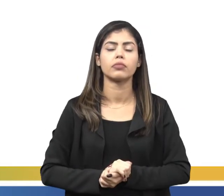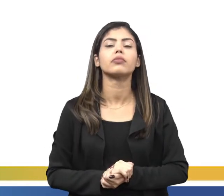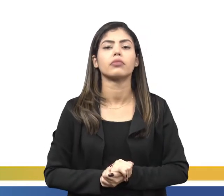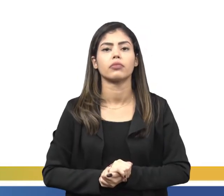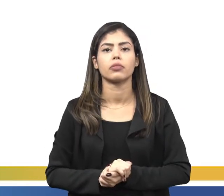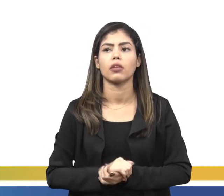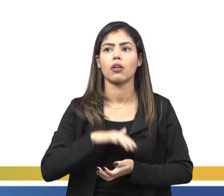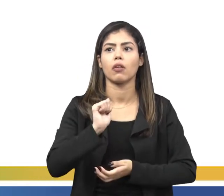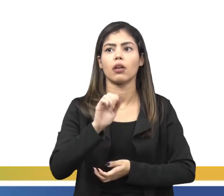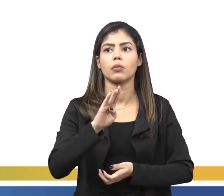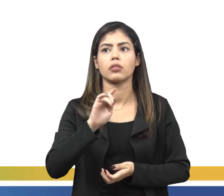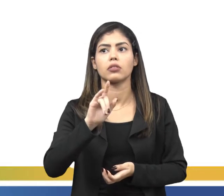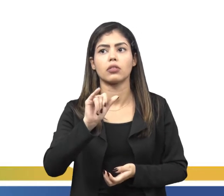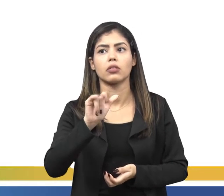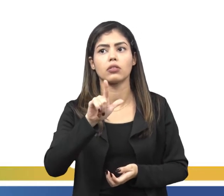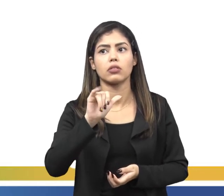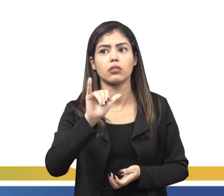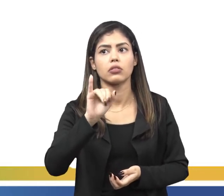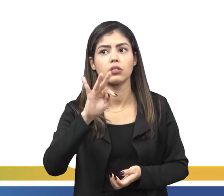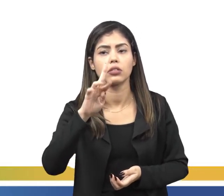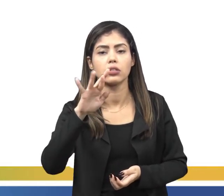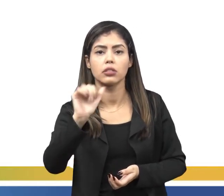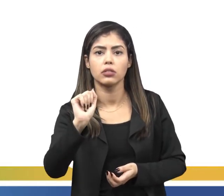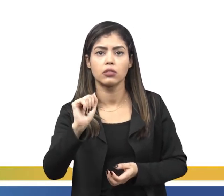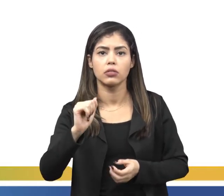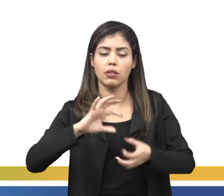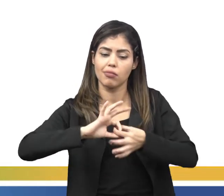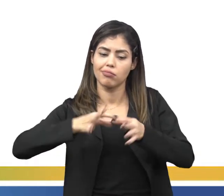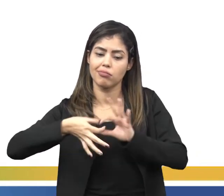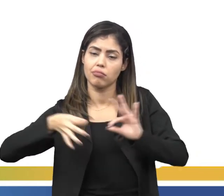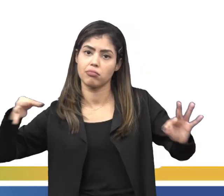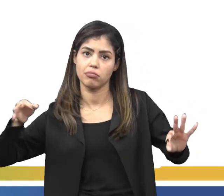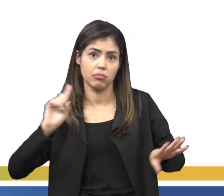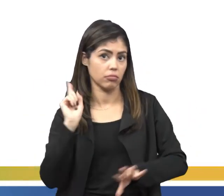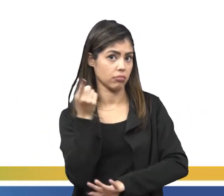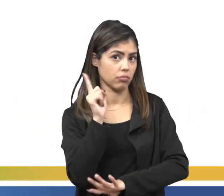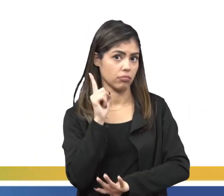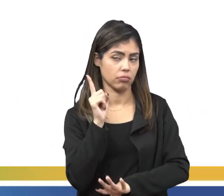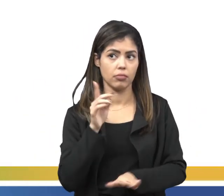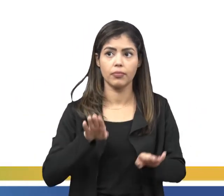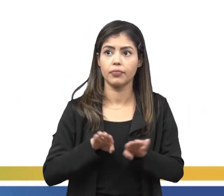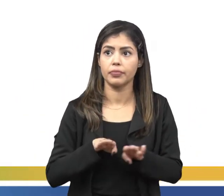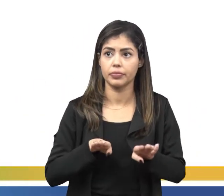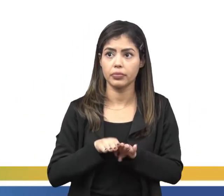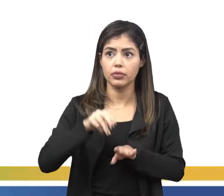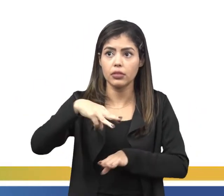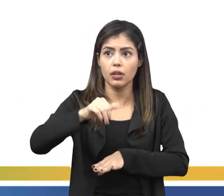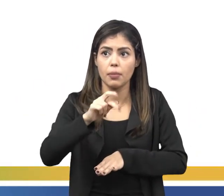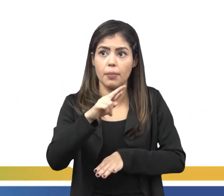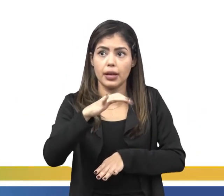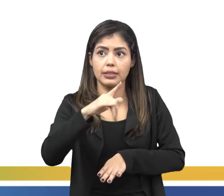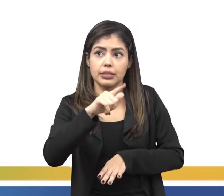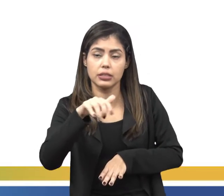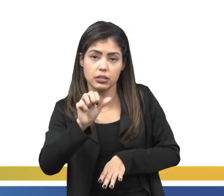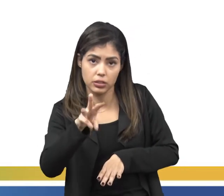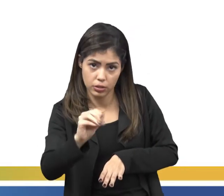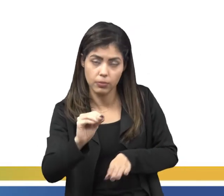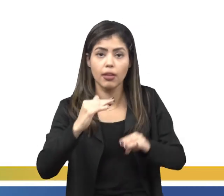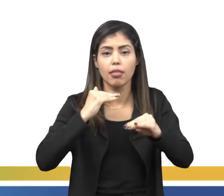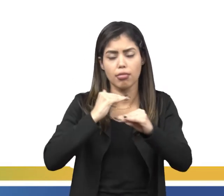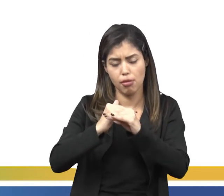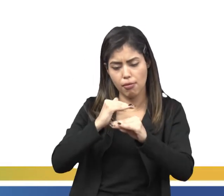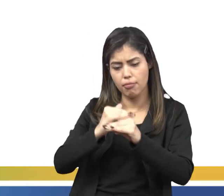O absolutismo monárquico não é a corrente defendida por ele, e marxismo também é uma